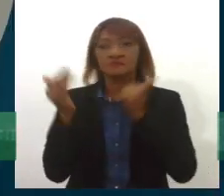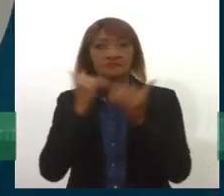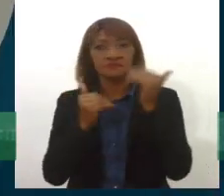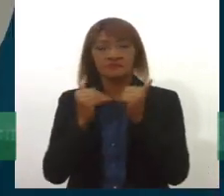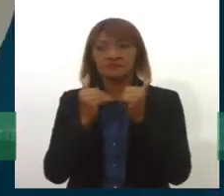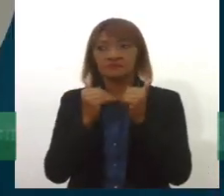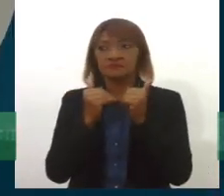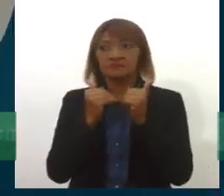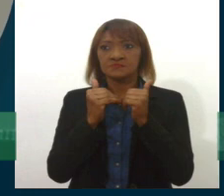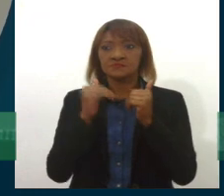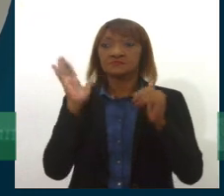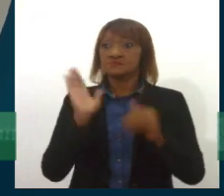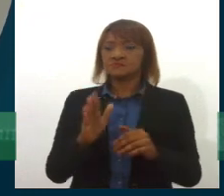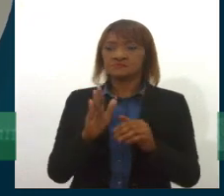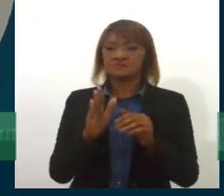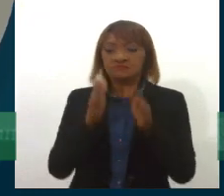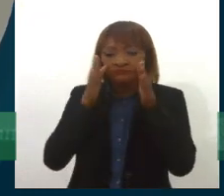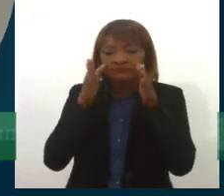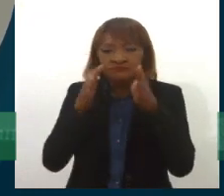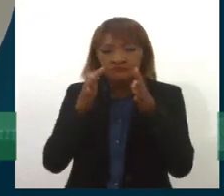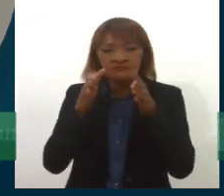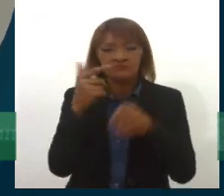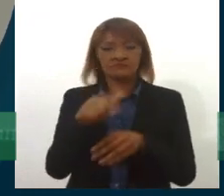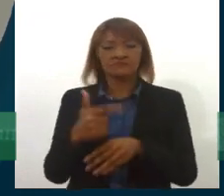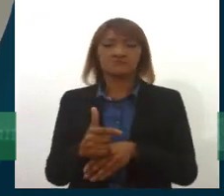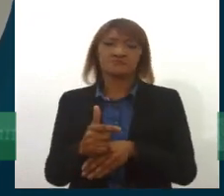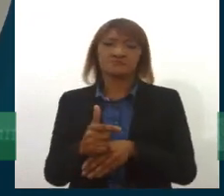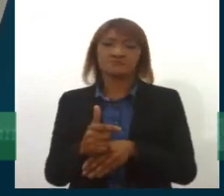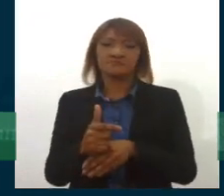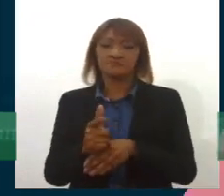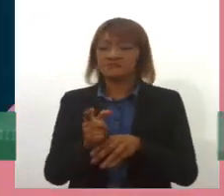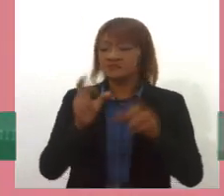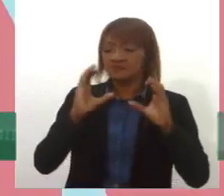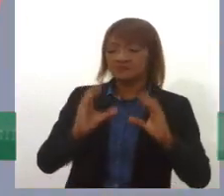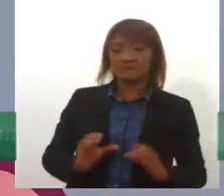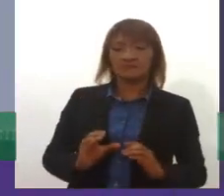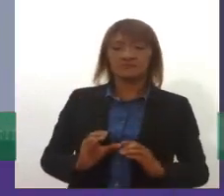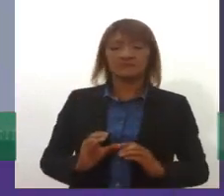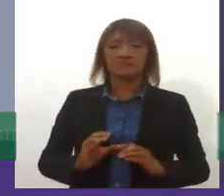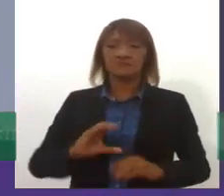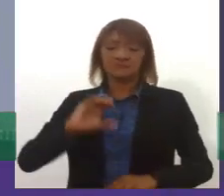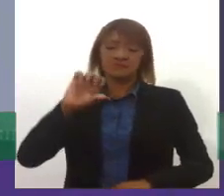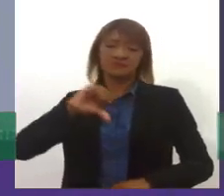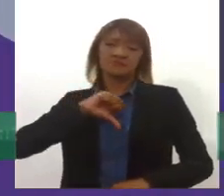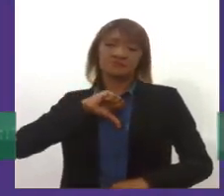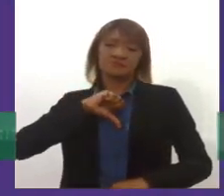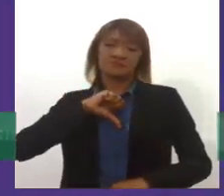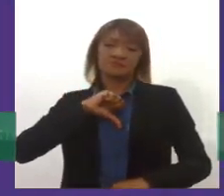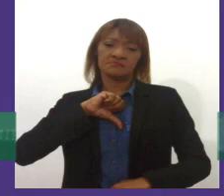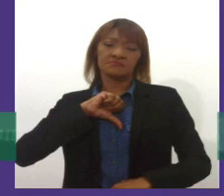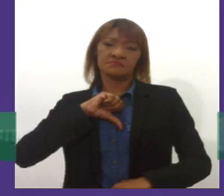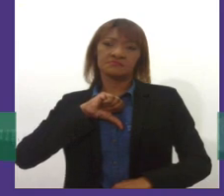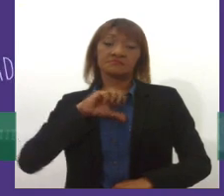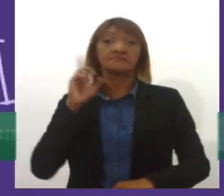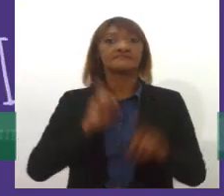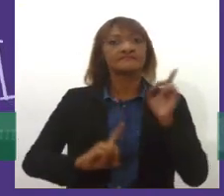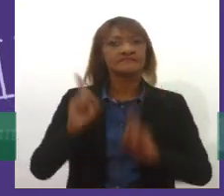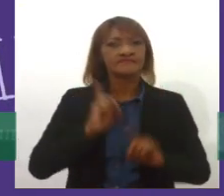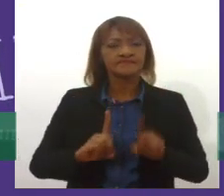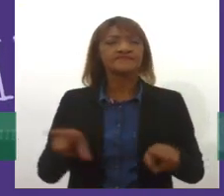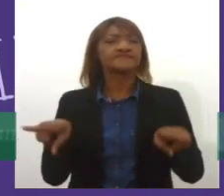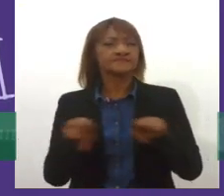energia, concentração, comportamento e autoestima. A depressão pode ainda levar a